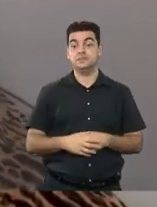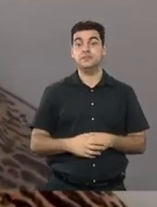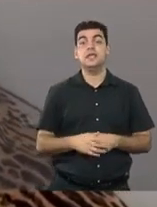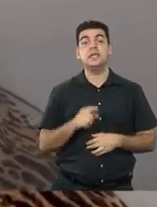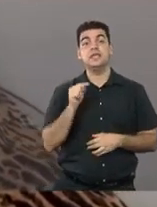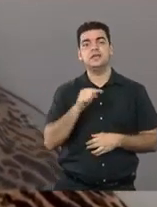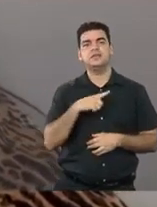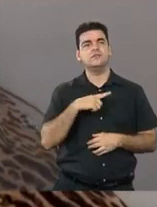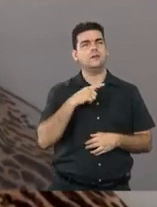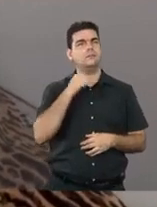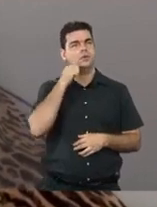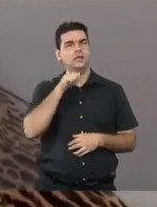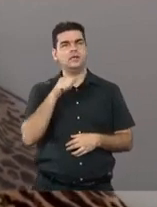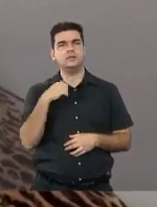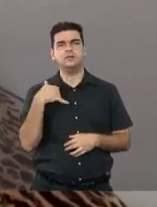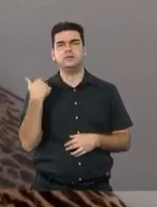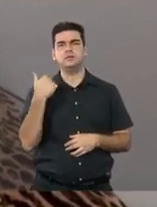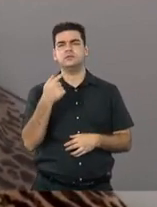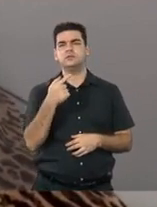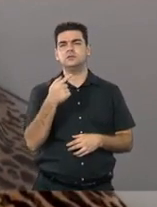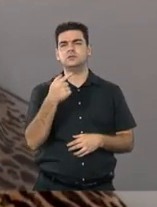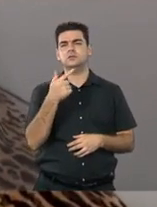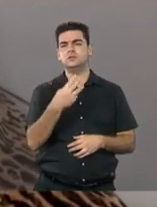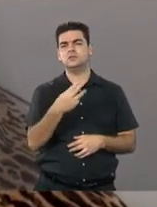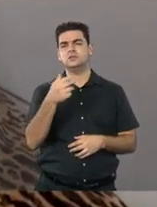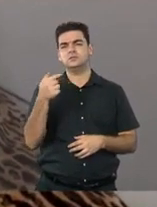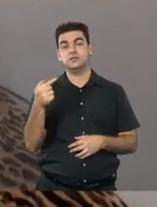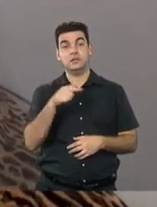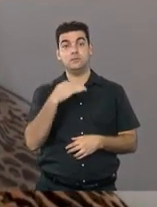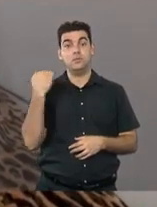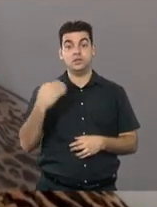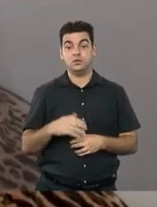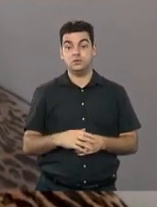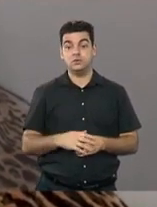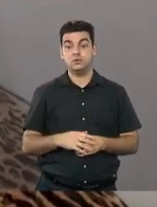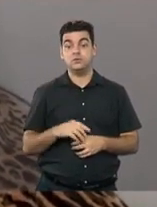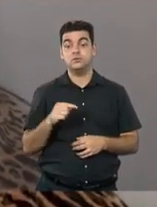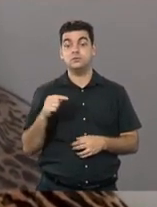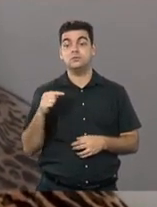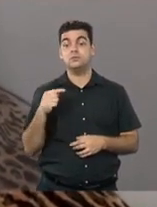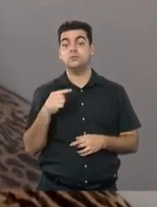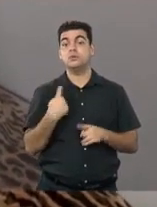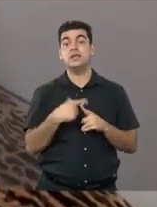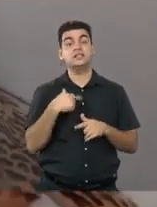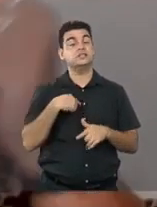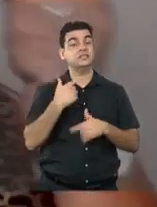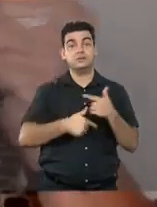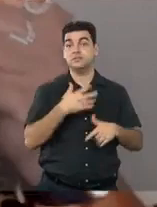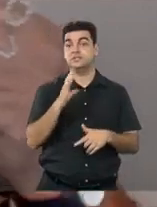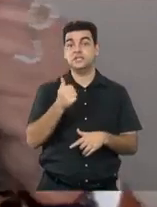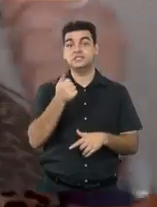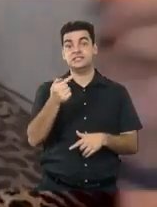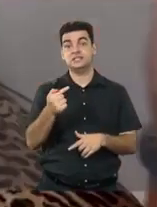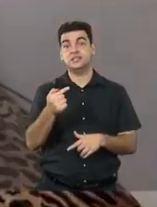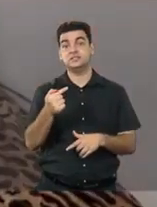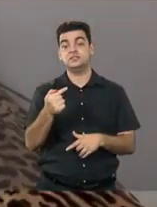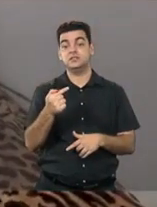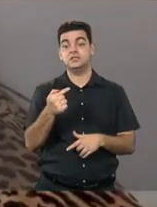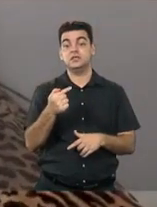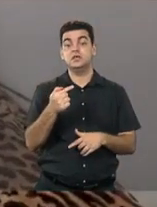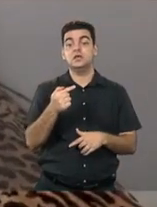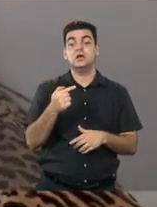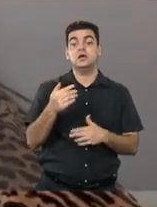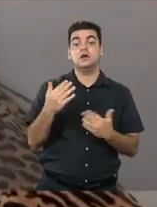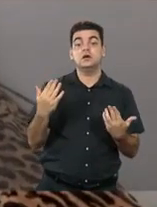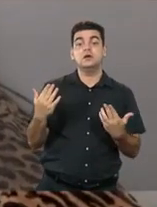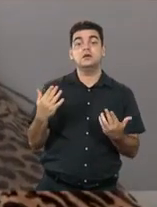funcionária de 37 anos no shopping mais bonito de Campinas, com 17 anos de carreira, sendo morta, canivetada pelo